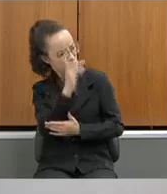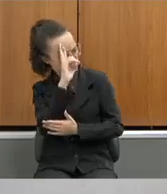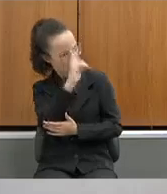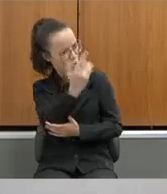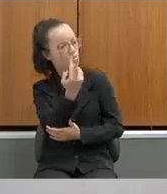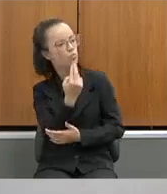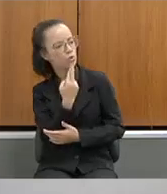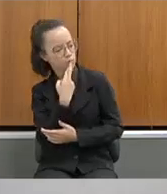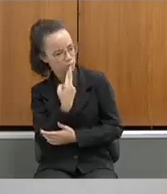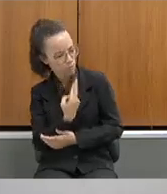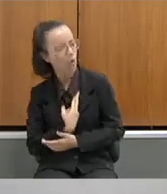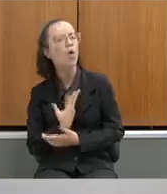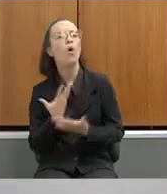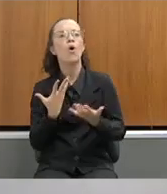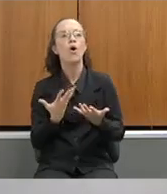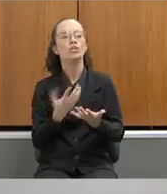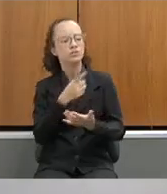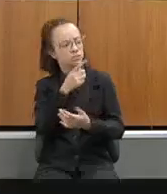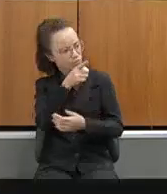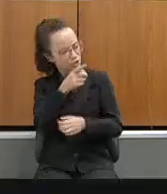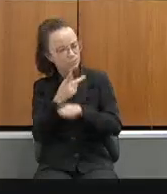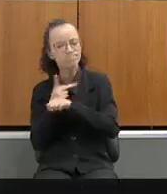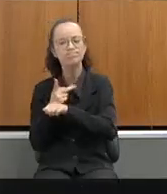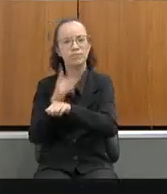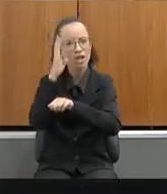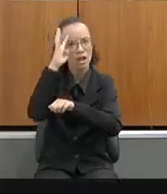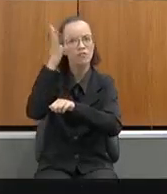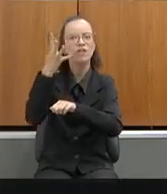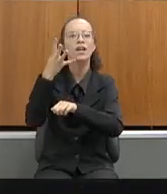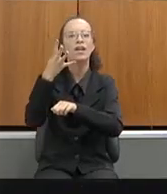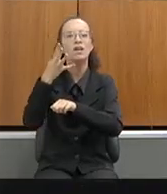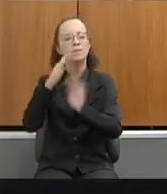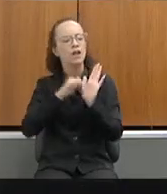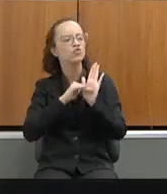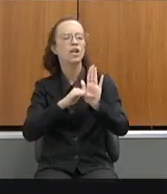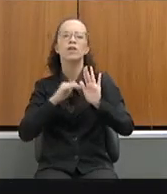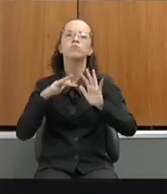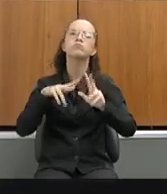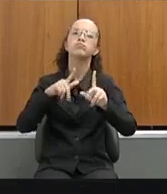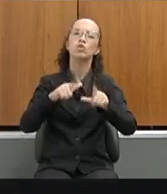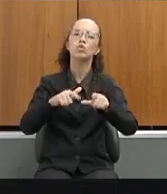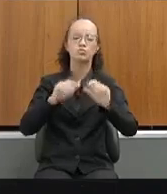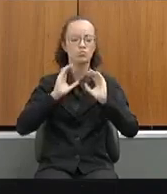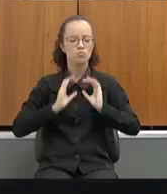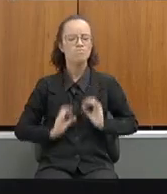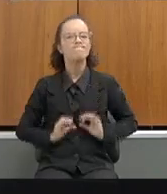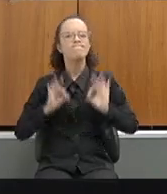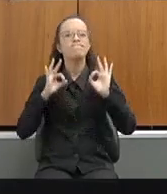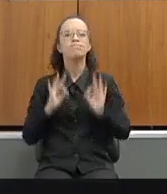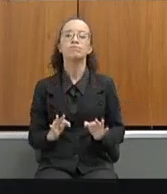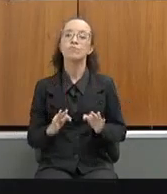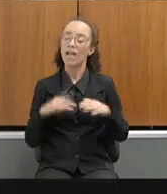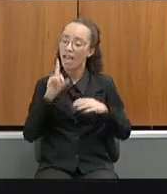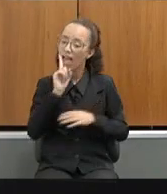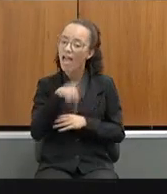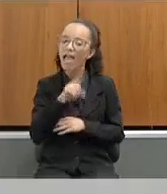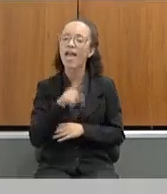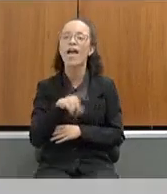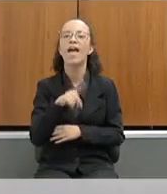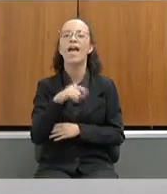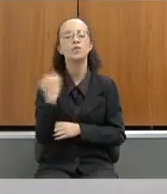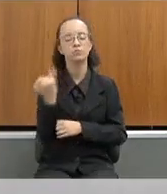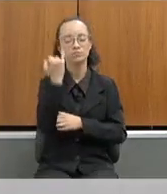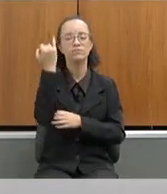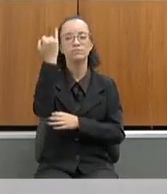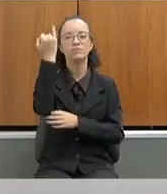procura buscar uma solução para atender todos de uma forma correta. É isso que realmente é